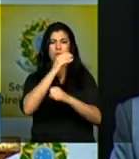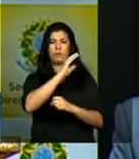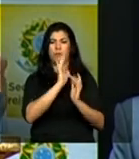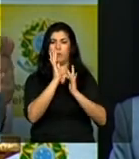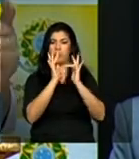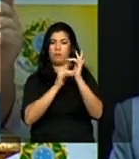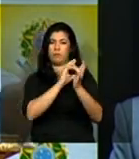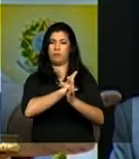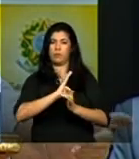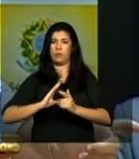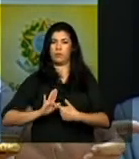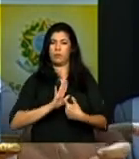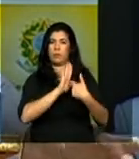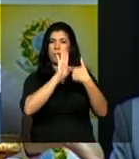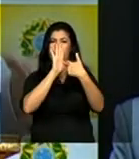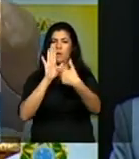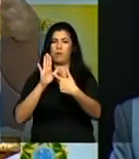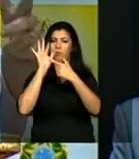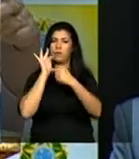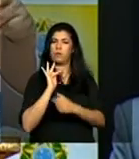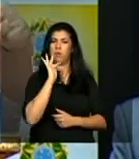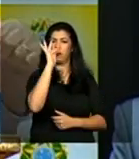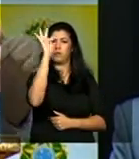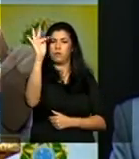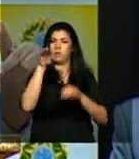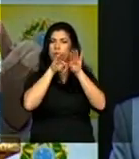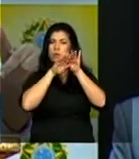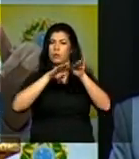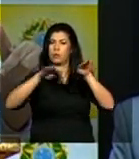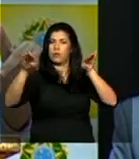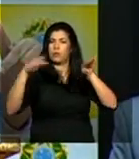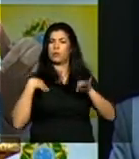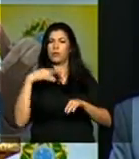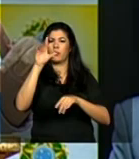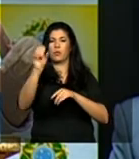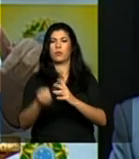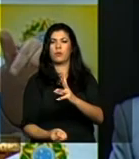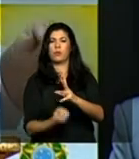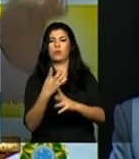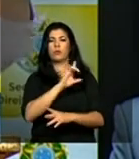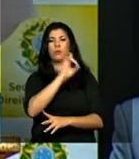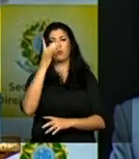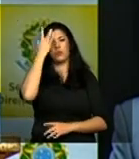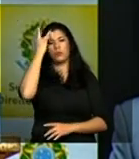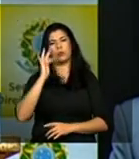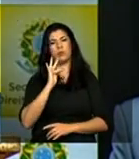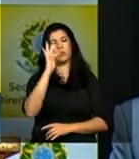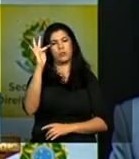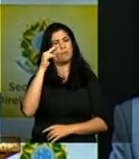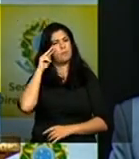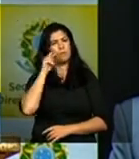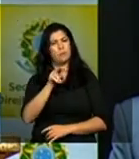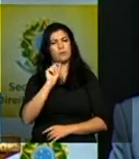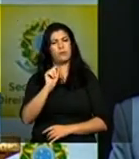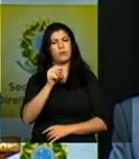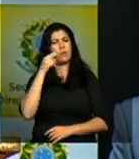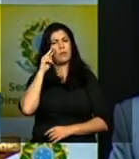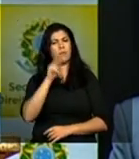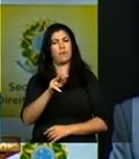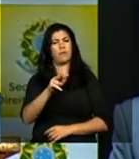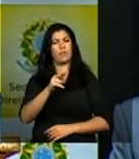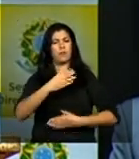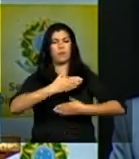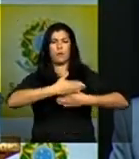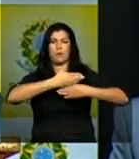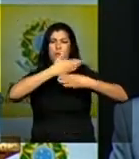horizonte abraço dia de amanhã olha aí olha aí no